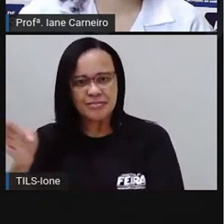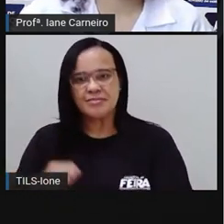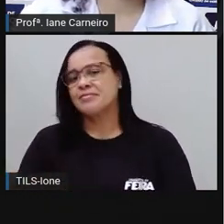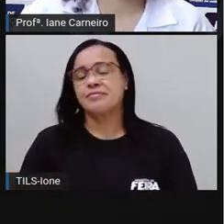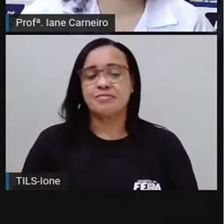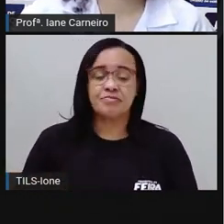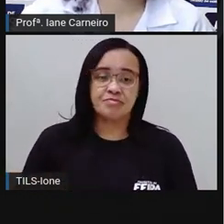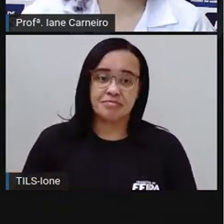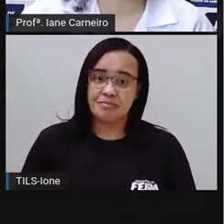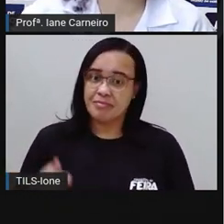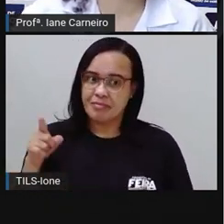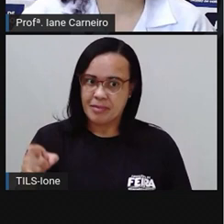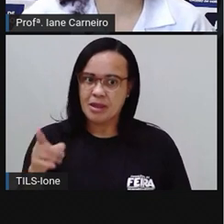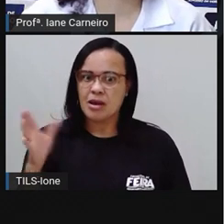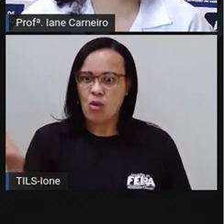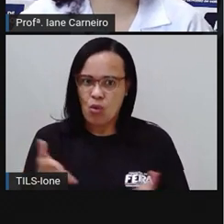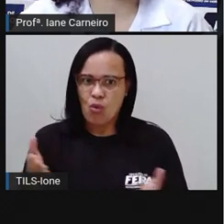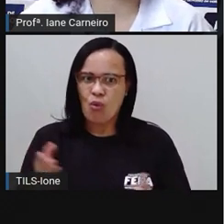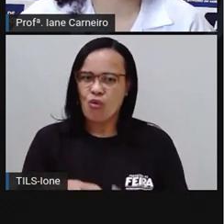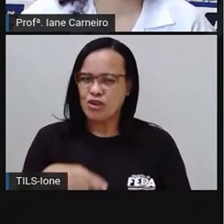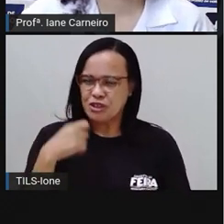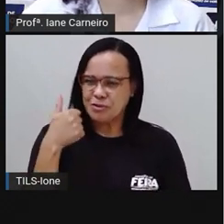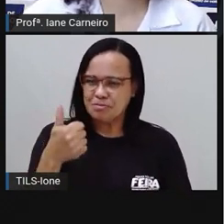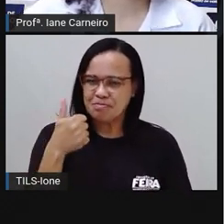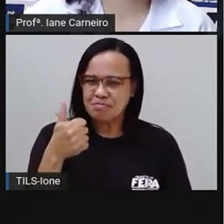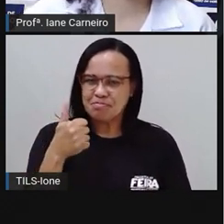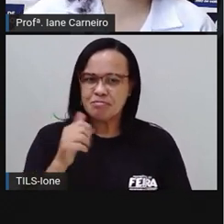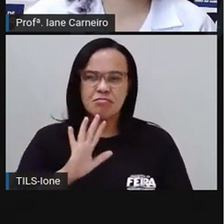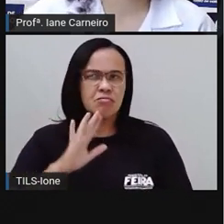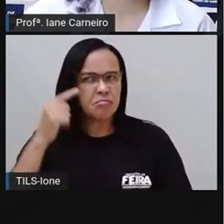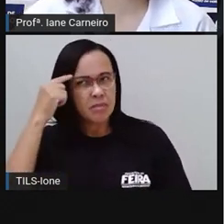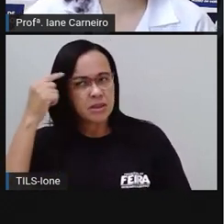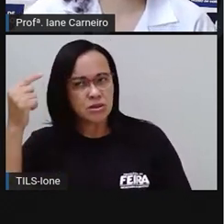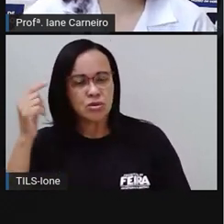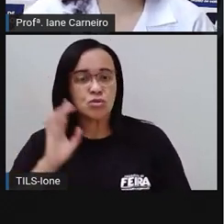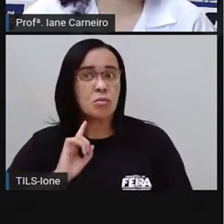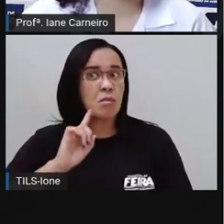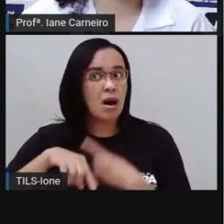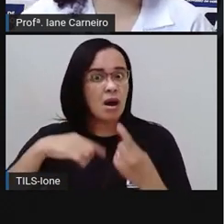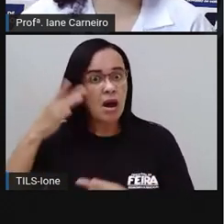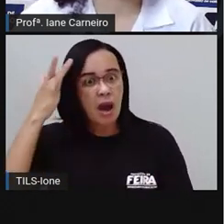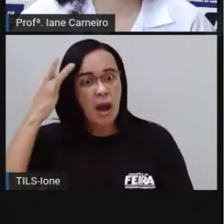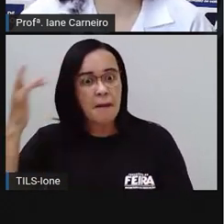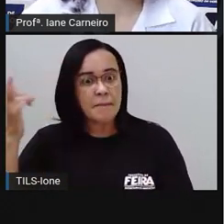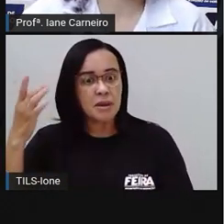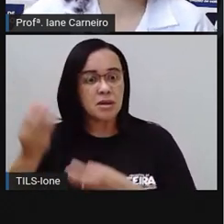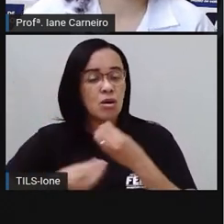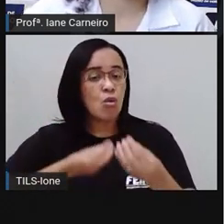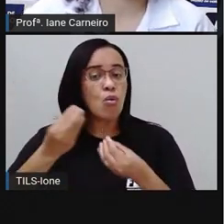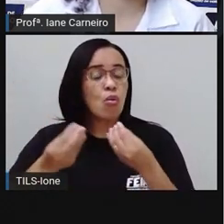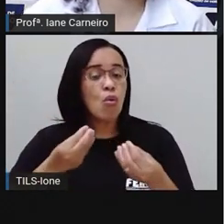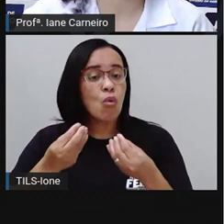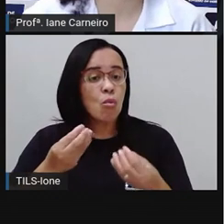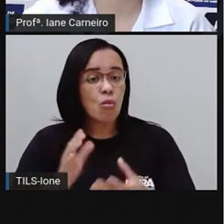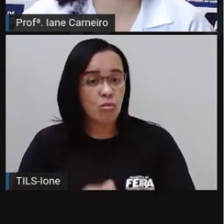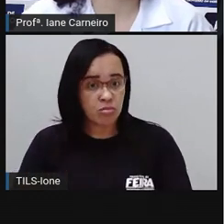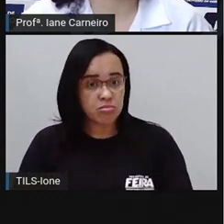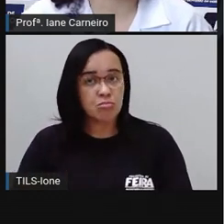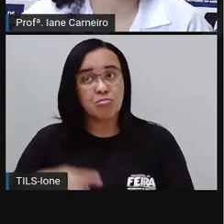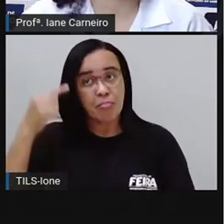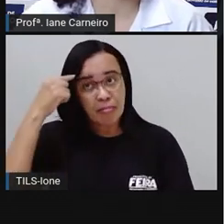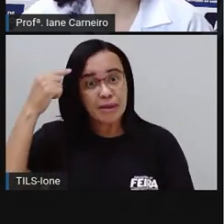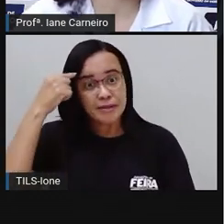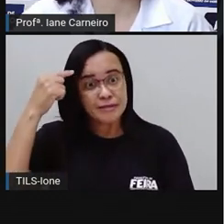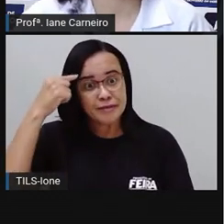Desta vez deu certo, pensou Theo. Vou ter de pensar em outros truques, se quiser atravessar a ponte todo